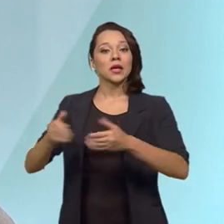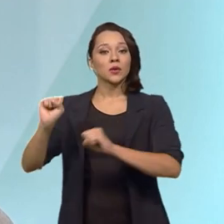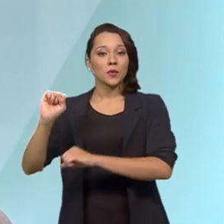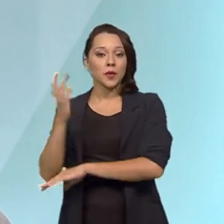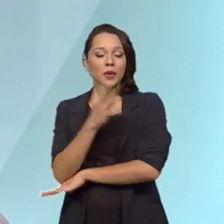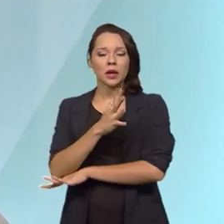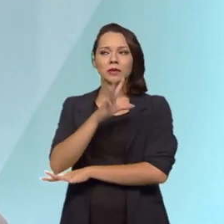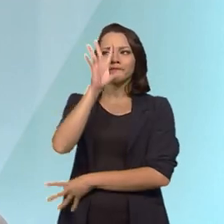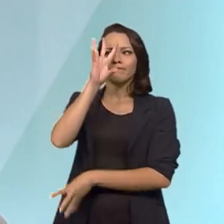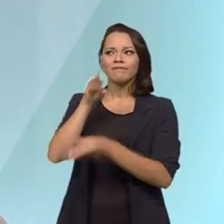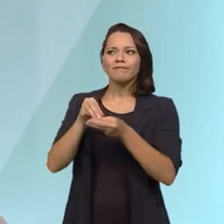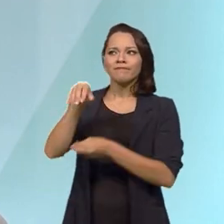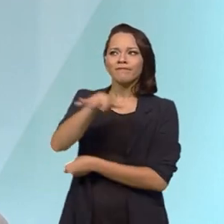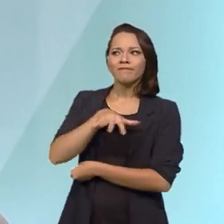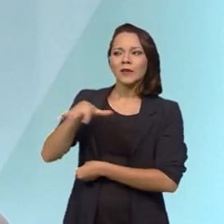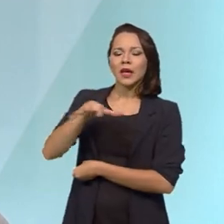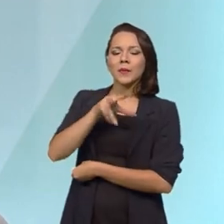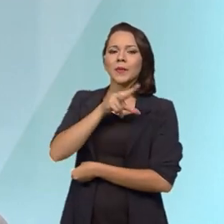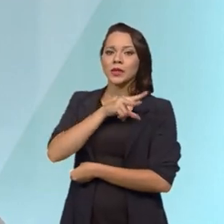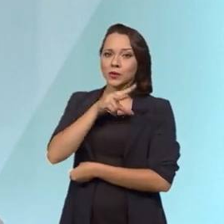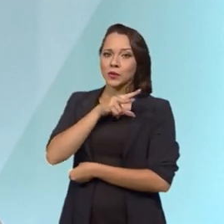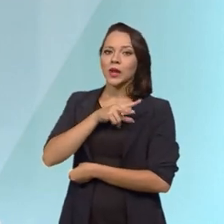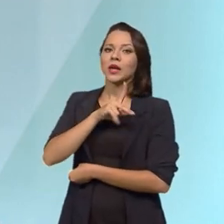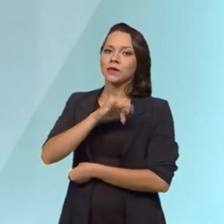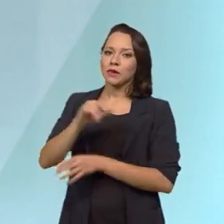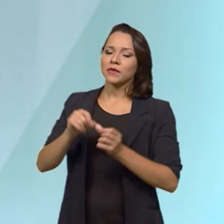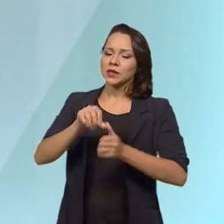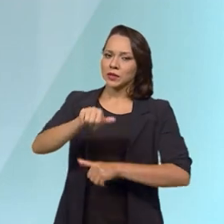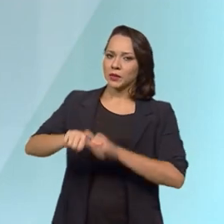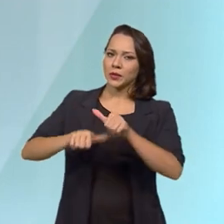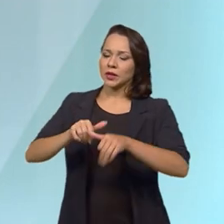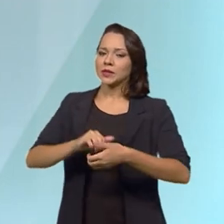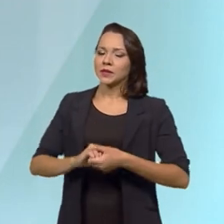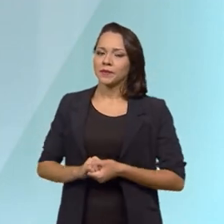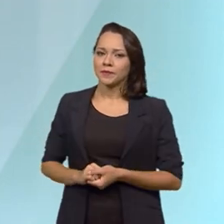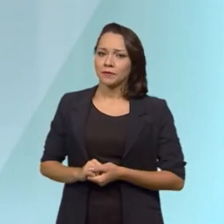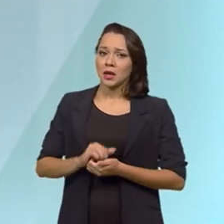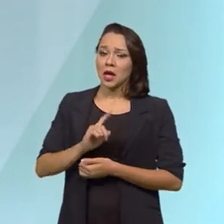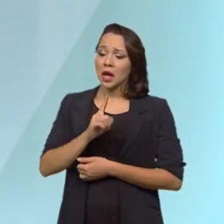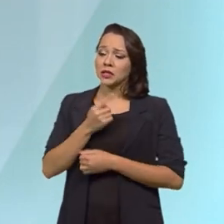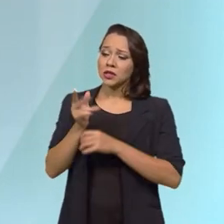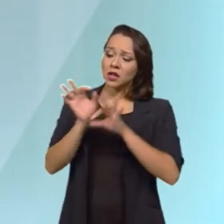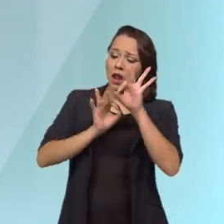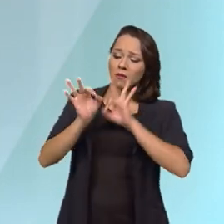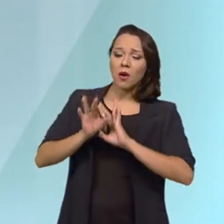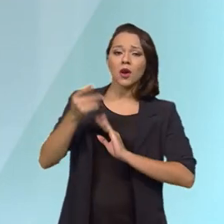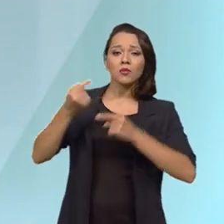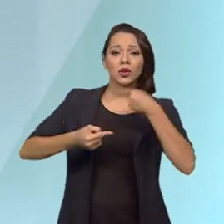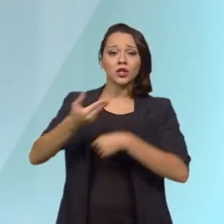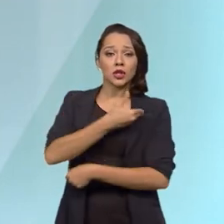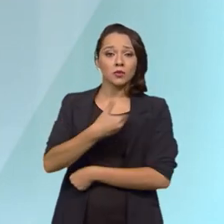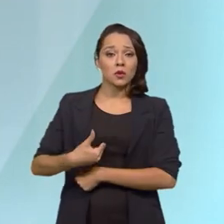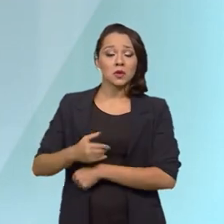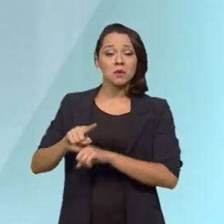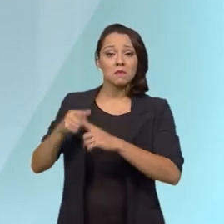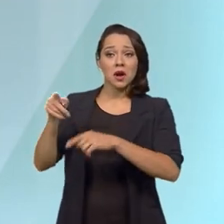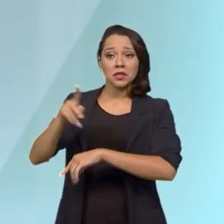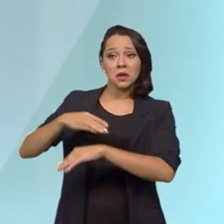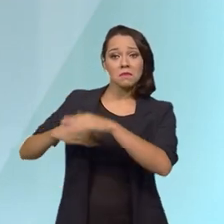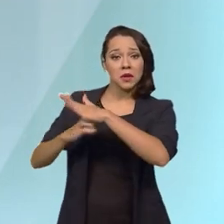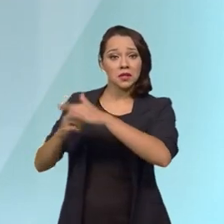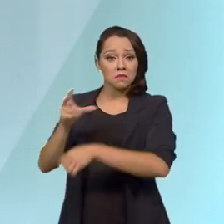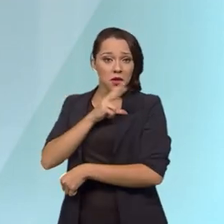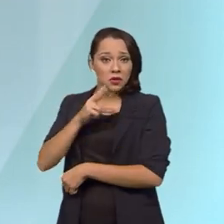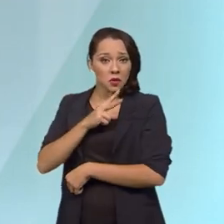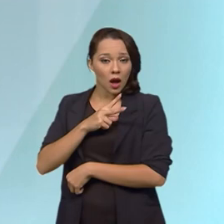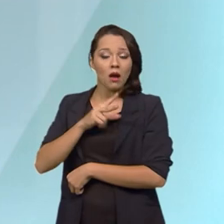entende que é o setor privado que irá fazer essa transformação. Nós desenhamos políticas públicas, mas é o setor privado que